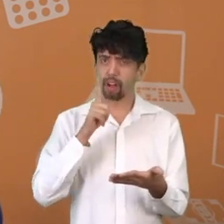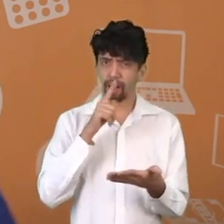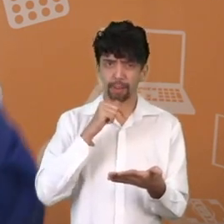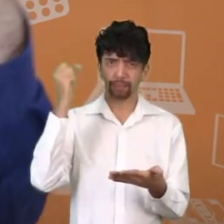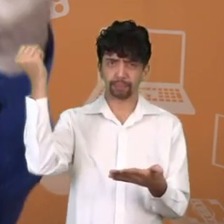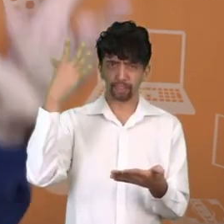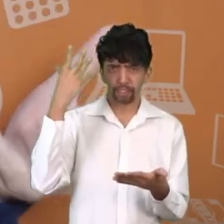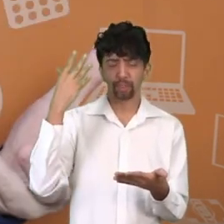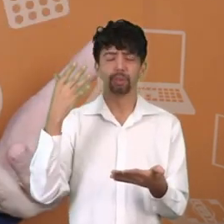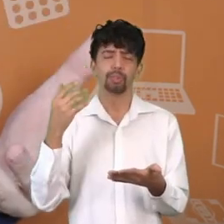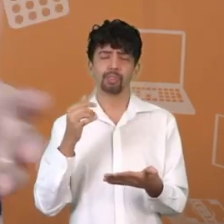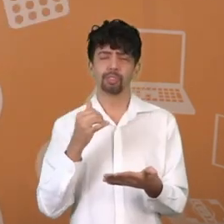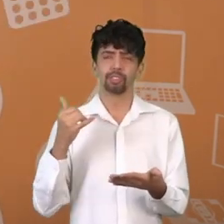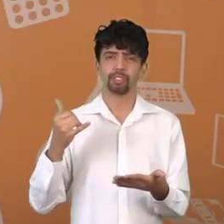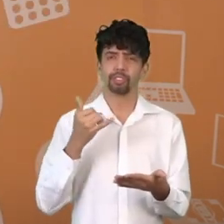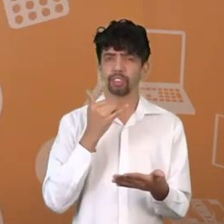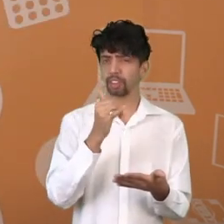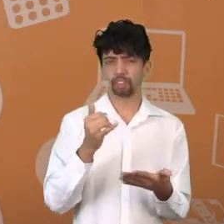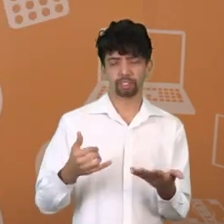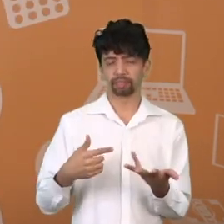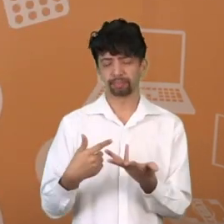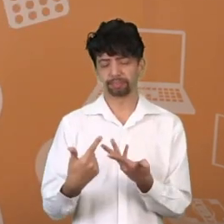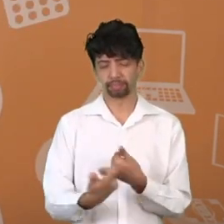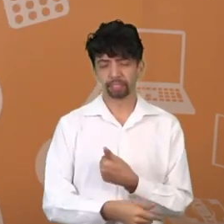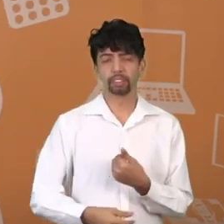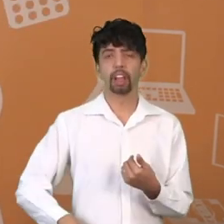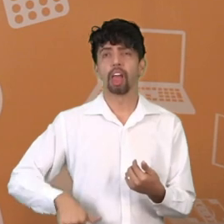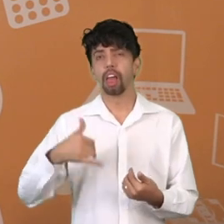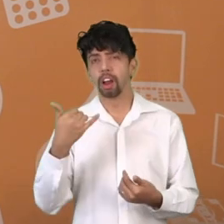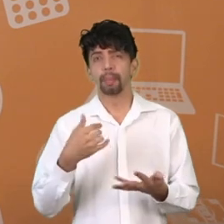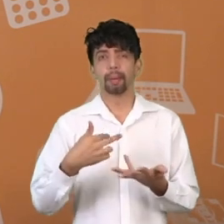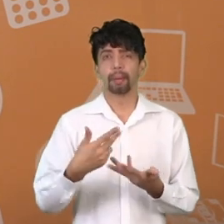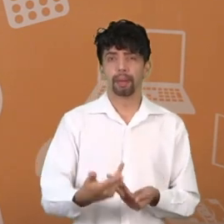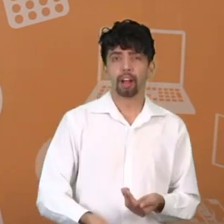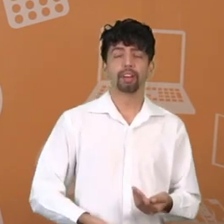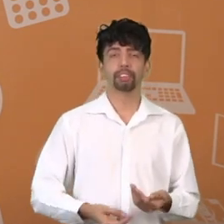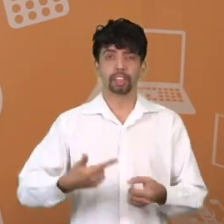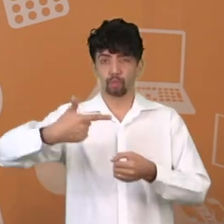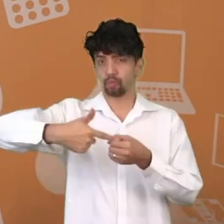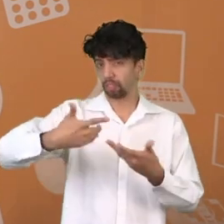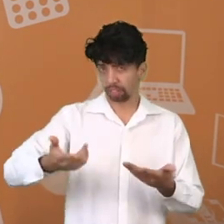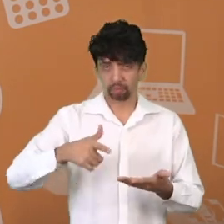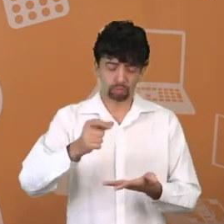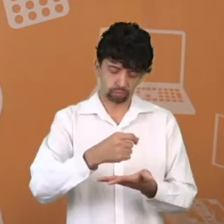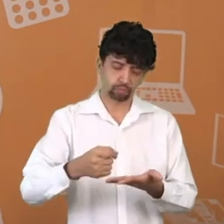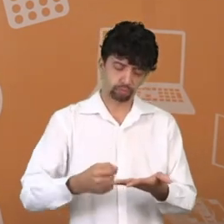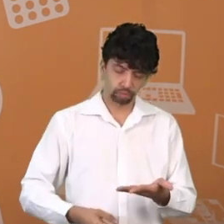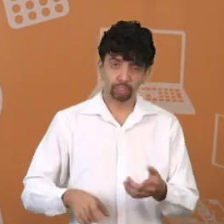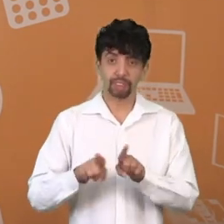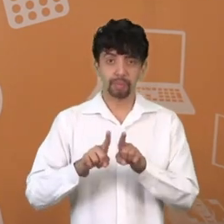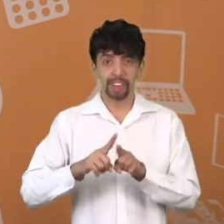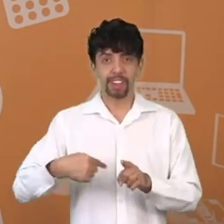Estou equilibrado? Eu sou investidor. Eu preciso descobrir. E para melhorar ainda mais, vou deixar um teste aqui de perfil para você também.